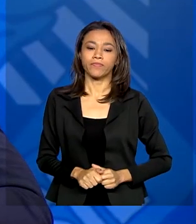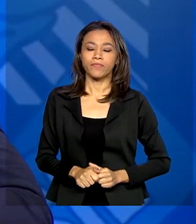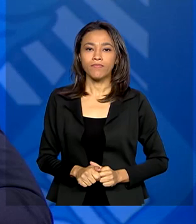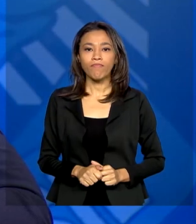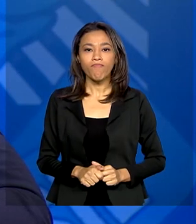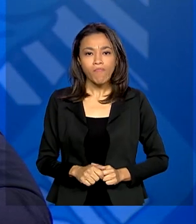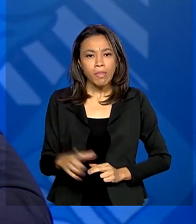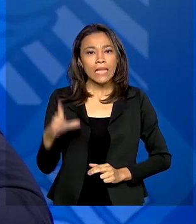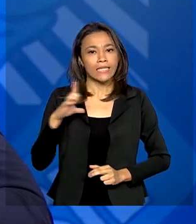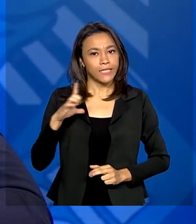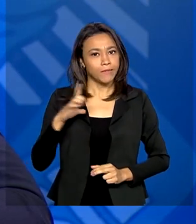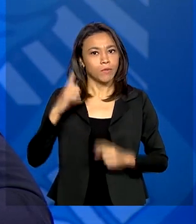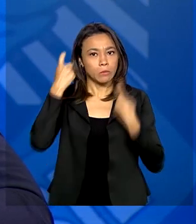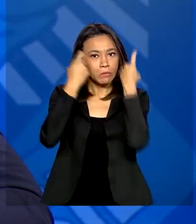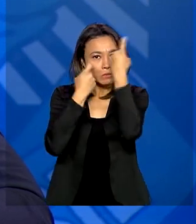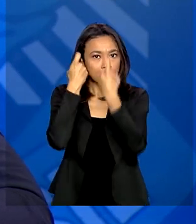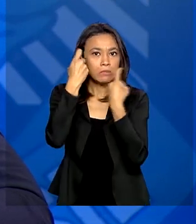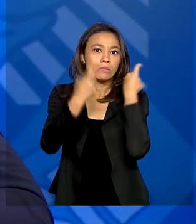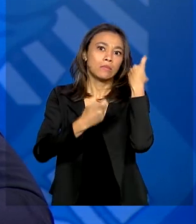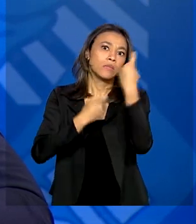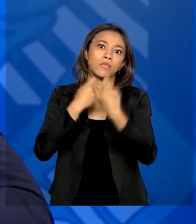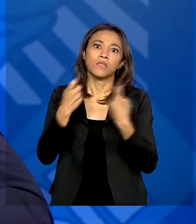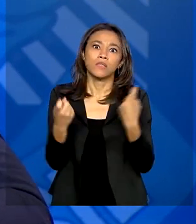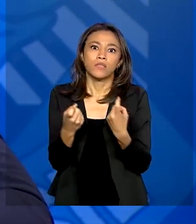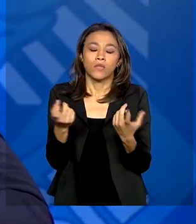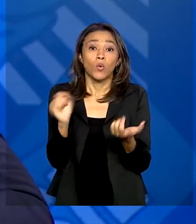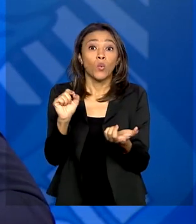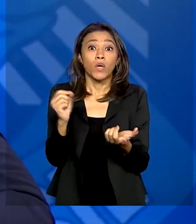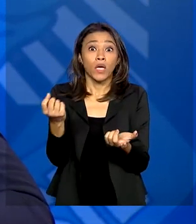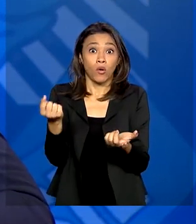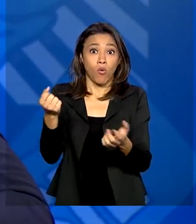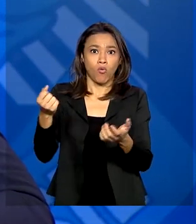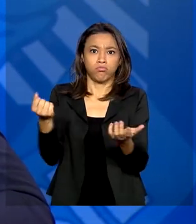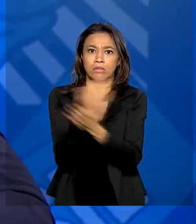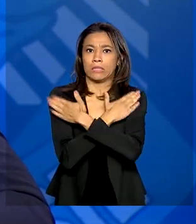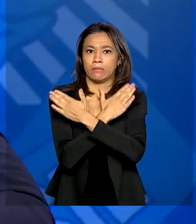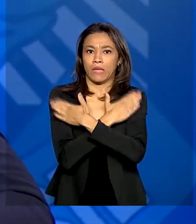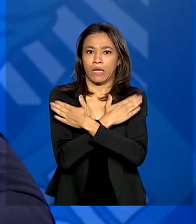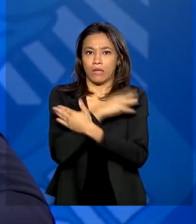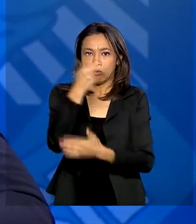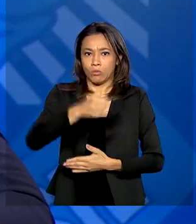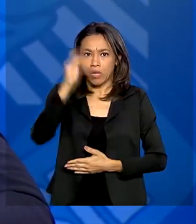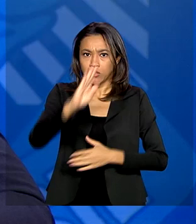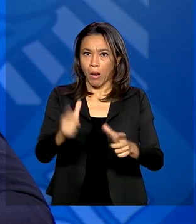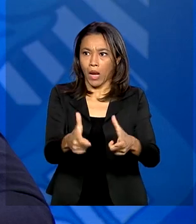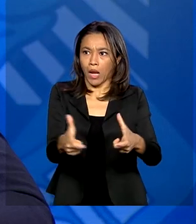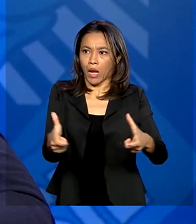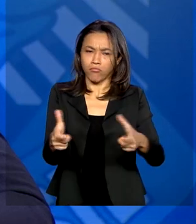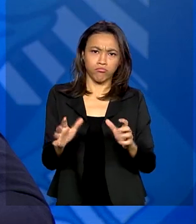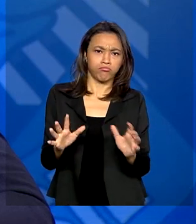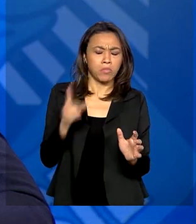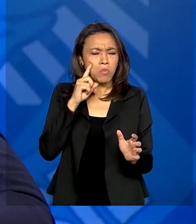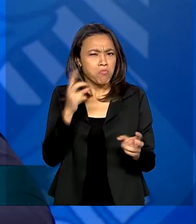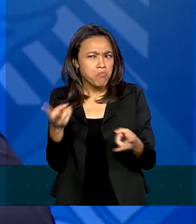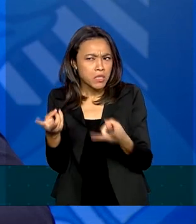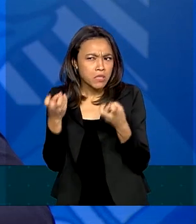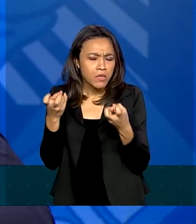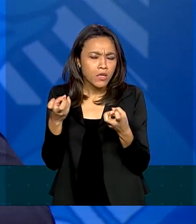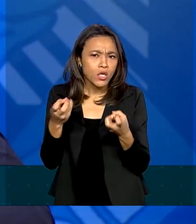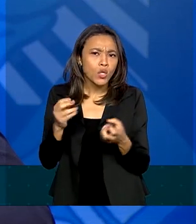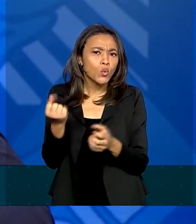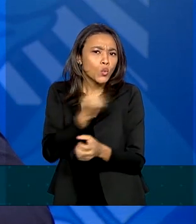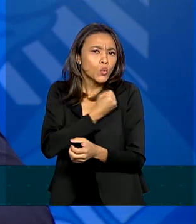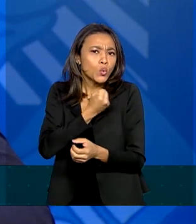Tínhamos uma preocupação com a explosão do número de desemprego. Nós não verificamos isso. Estamos verificando que o número de pedidos de seguro